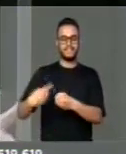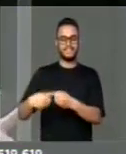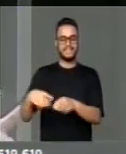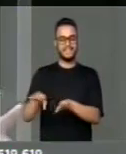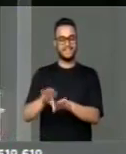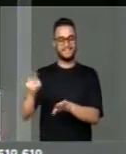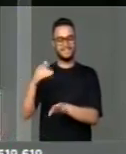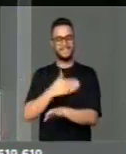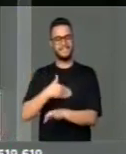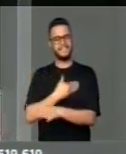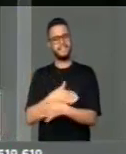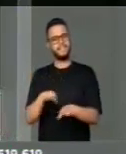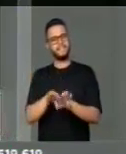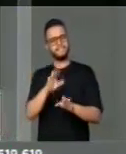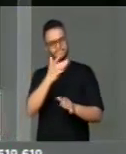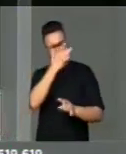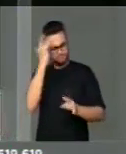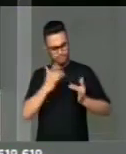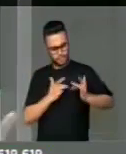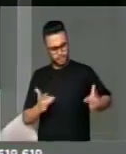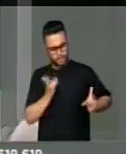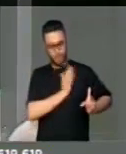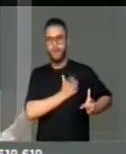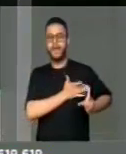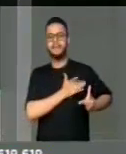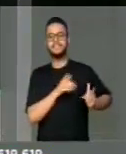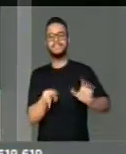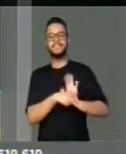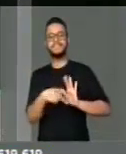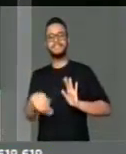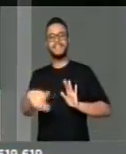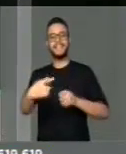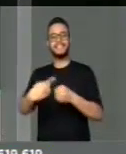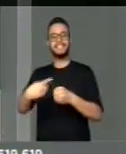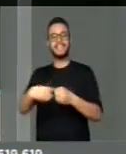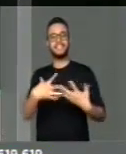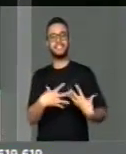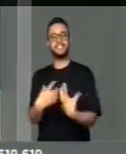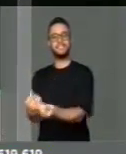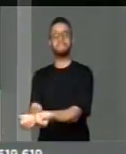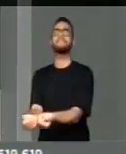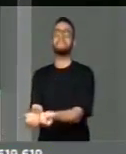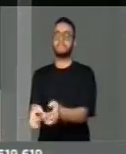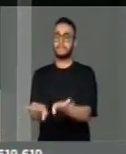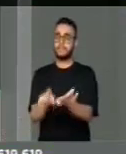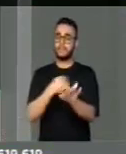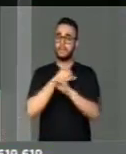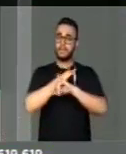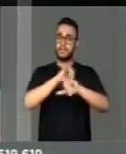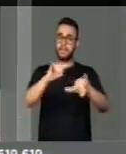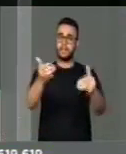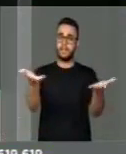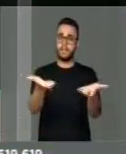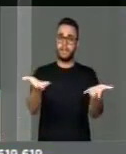coração também que lá foram acolhidos pela cidade de Terezina. Deixo aqui também um registro